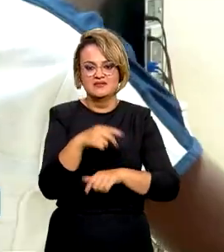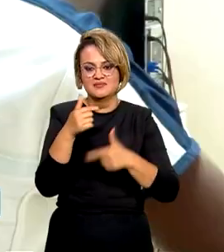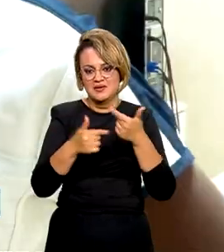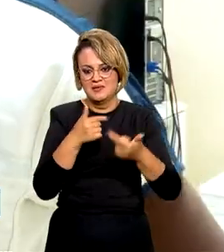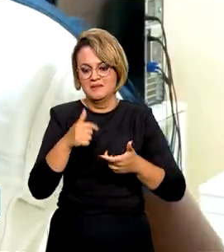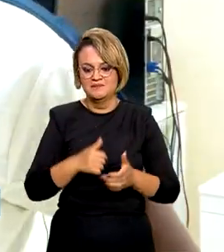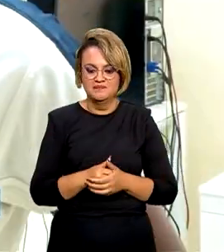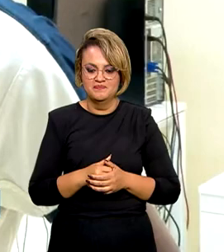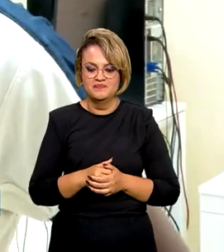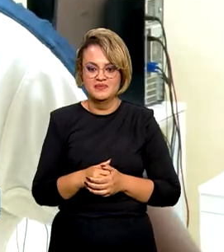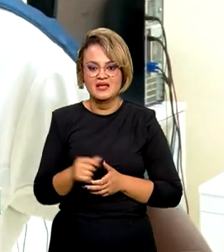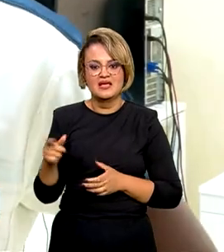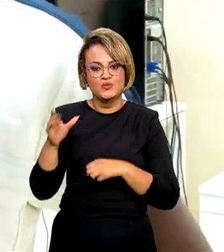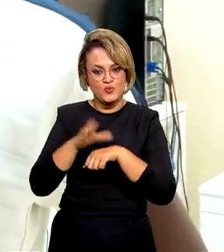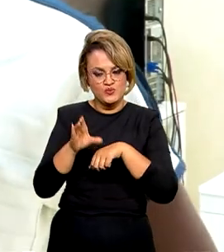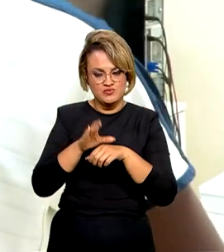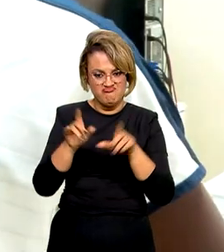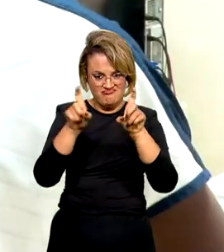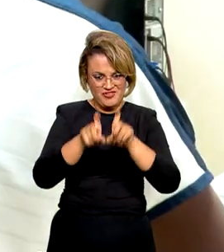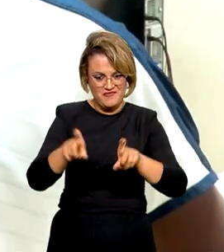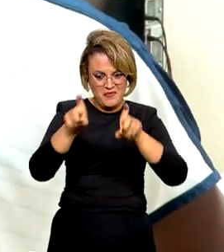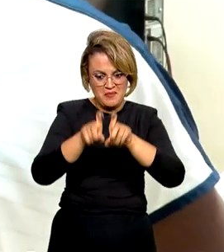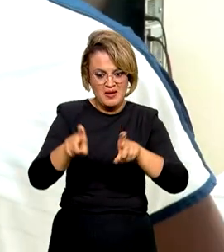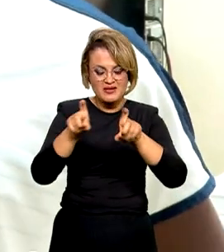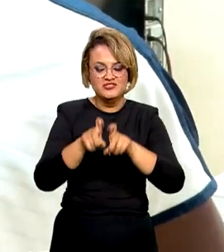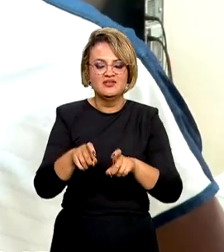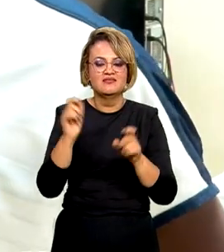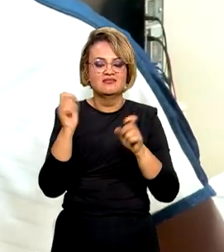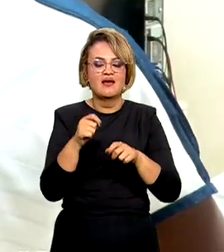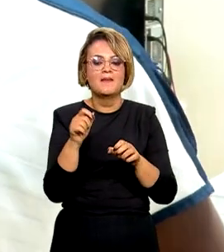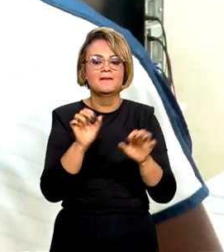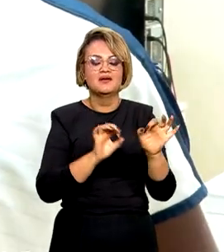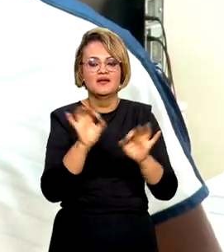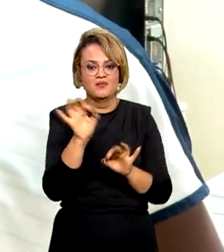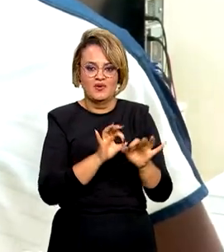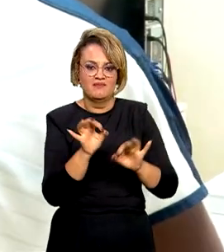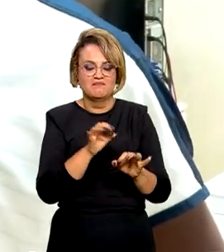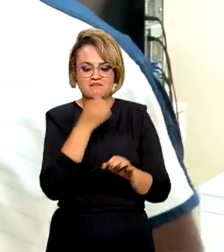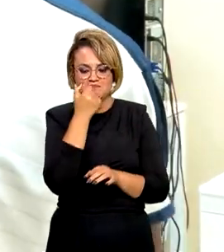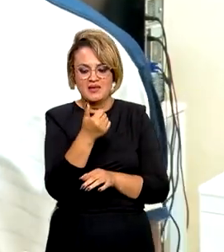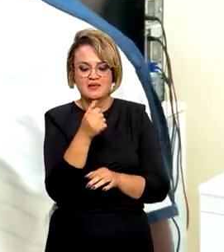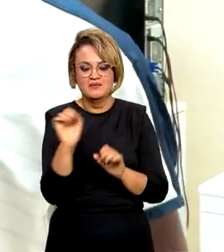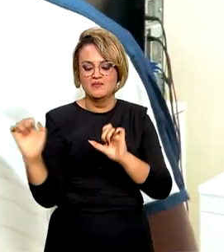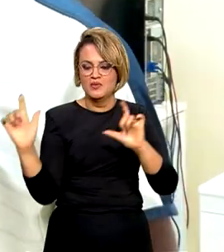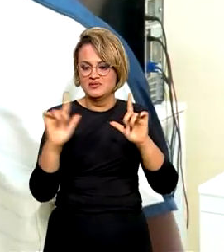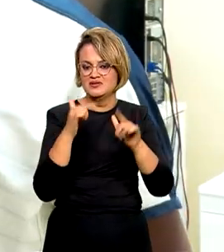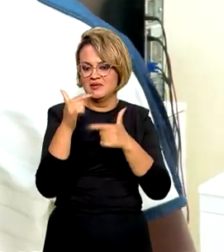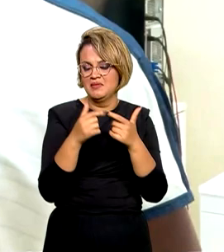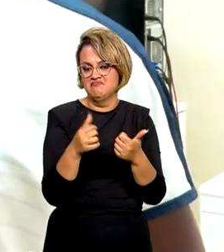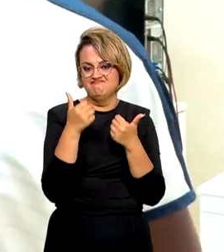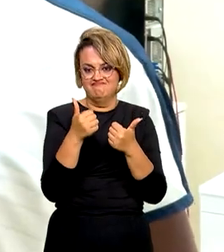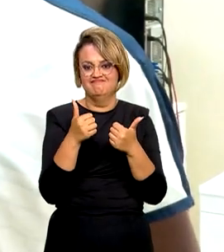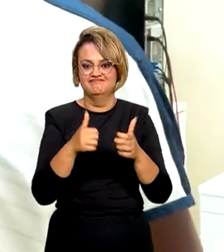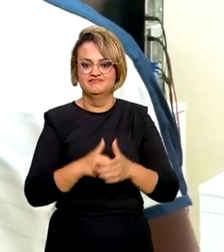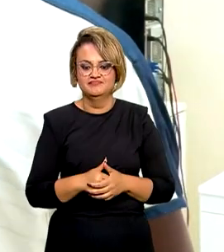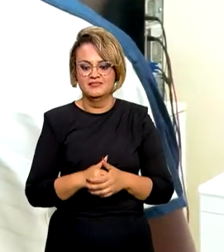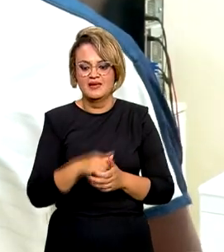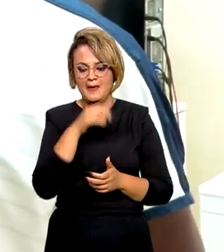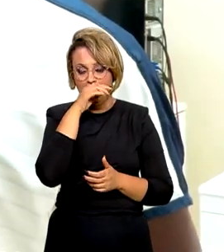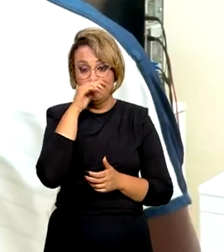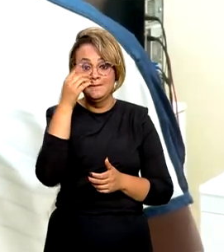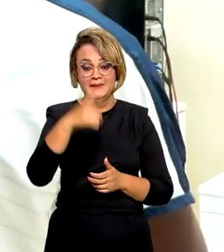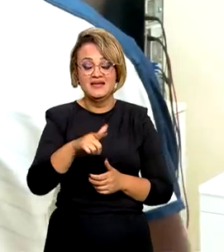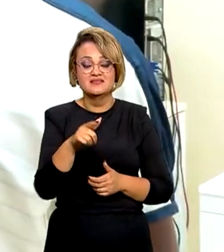emprego. Tendo o curso de informática eu vou saber elaborar melhor e vou apresentar o trabalho em dia. E também